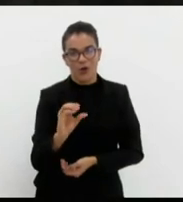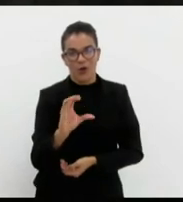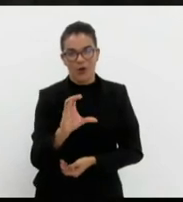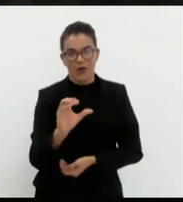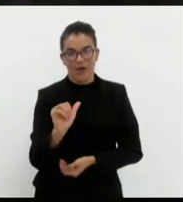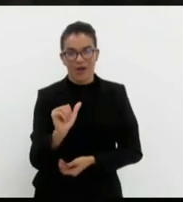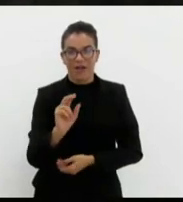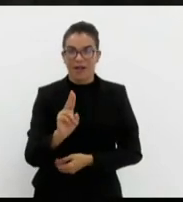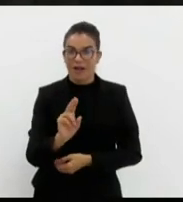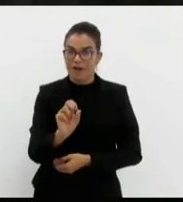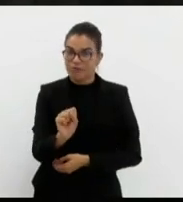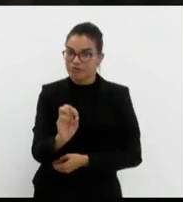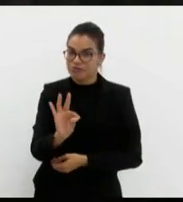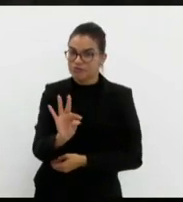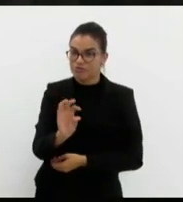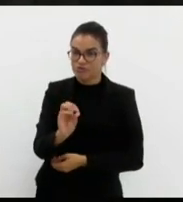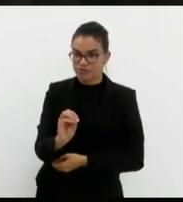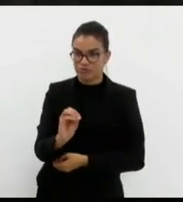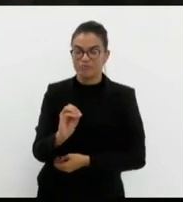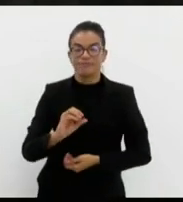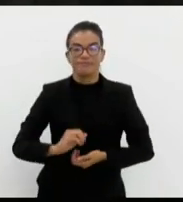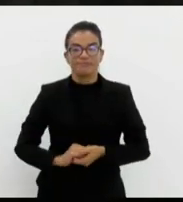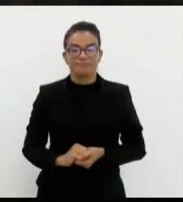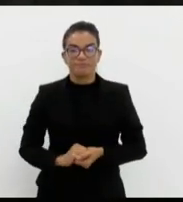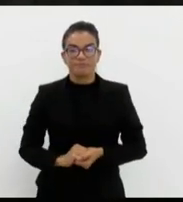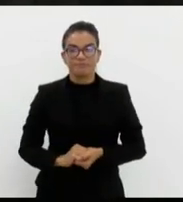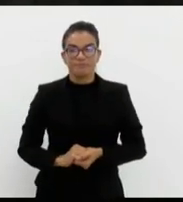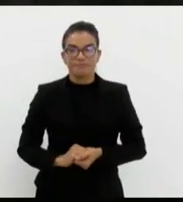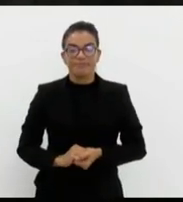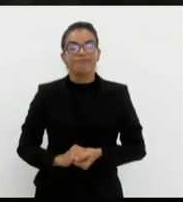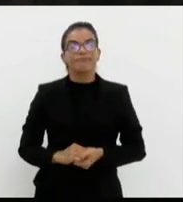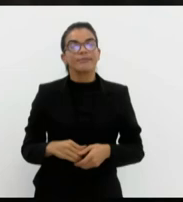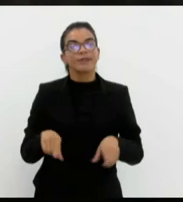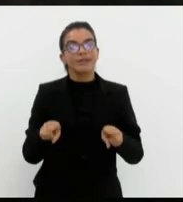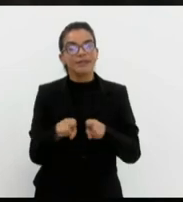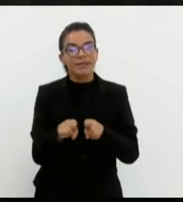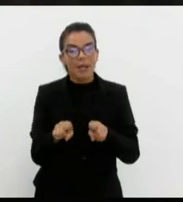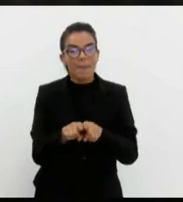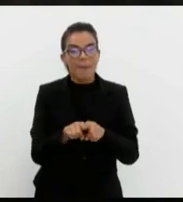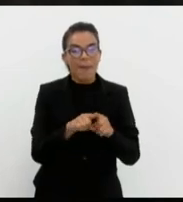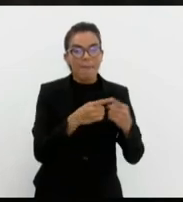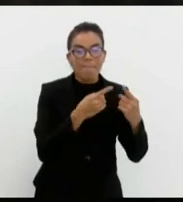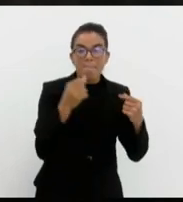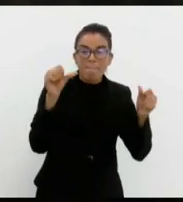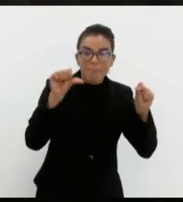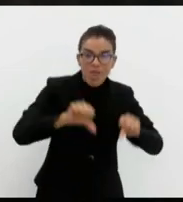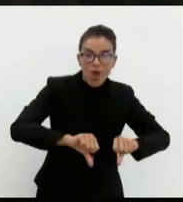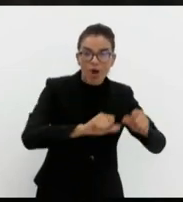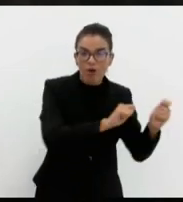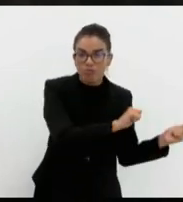Passou por cima o deputado Atila Nunes de Hiroshima e Nagasaki.